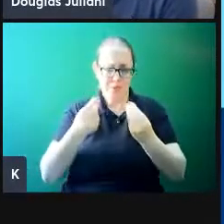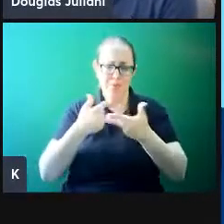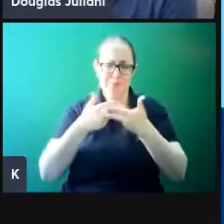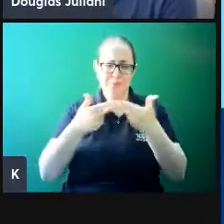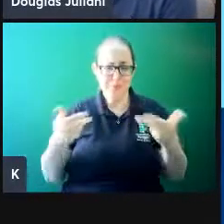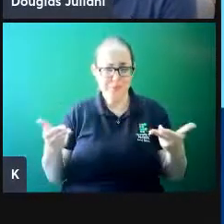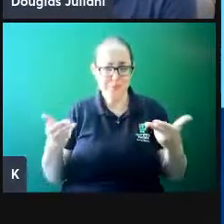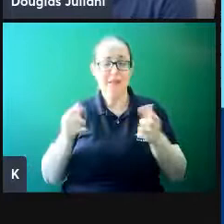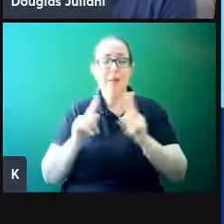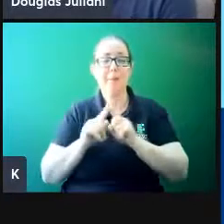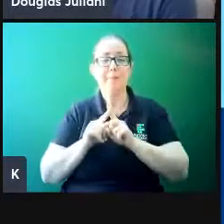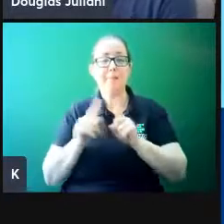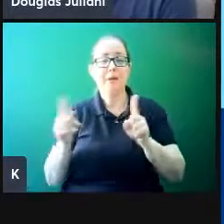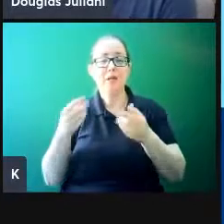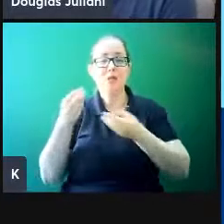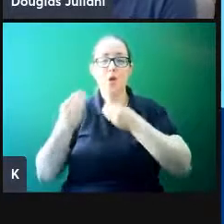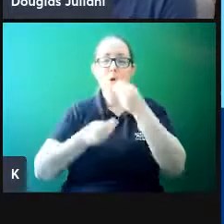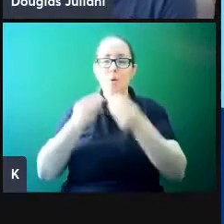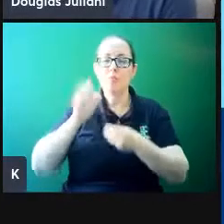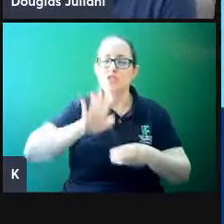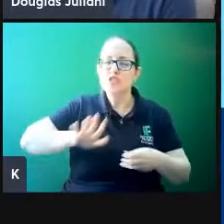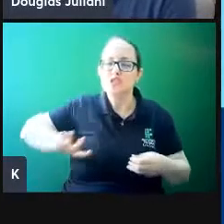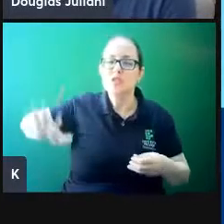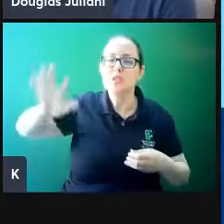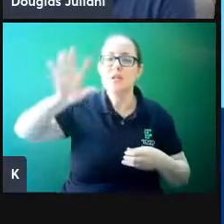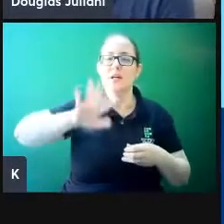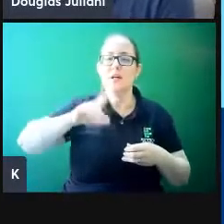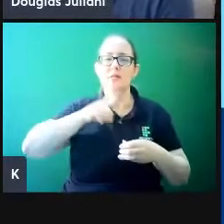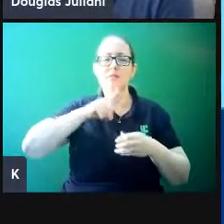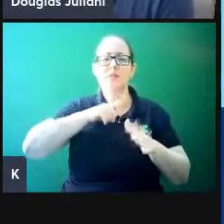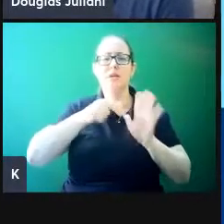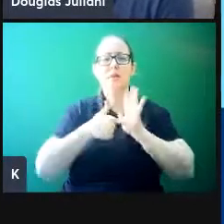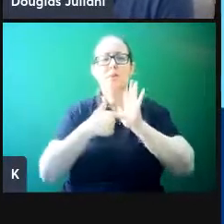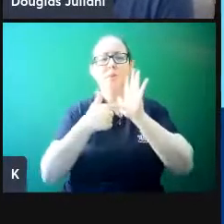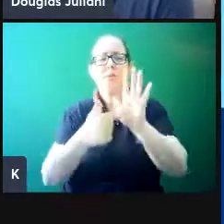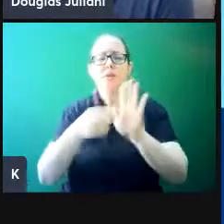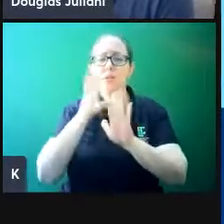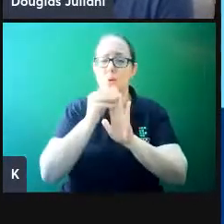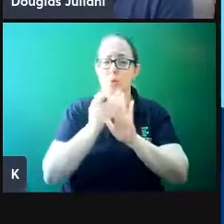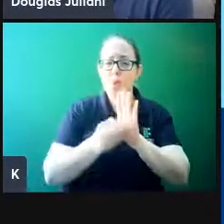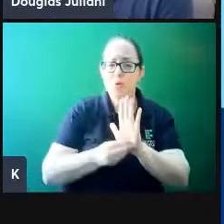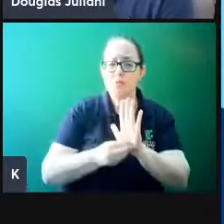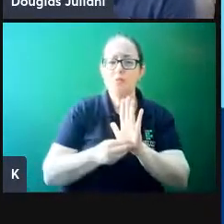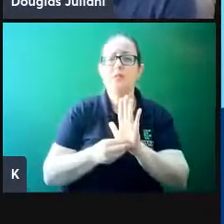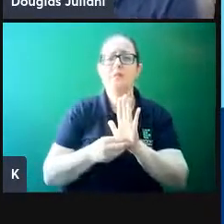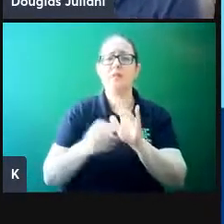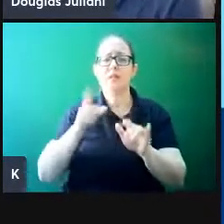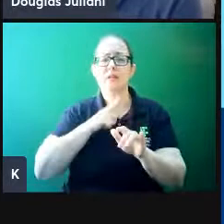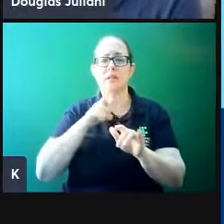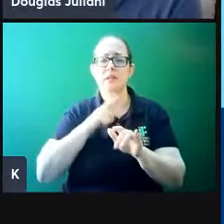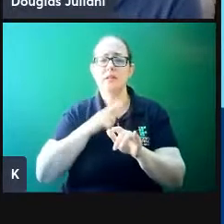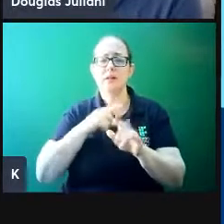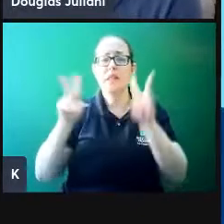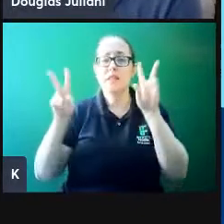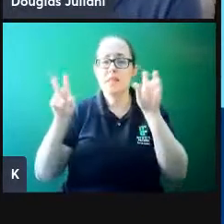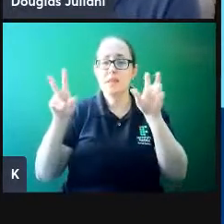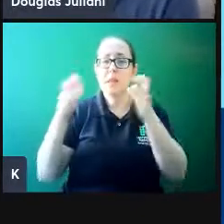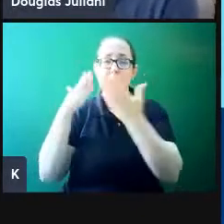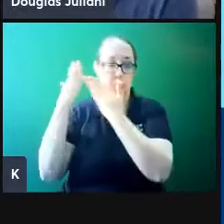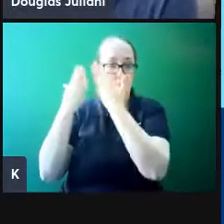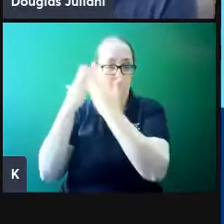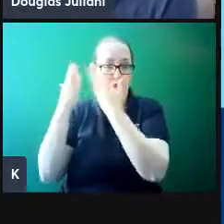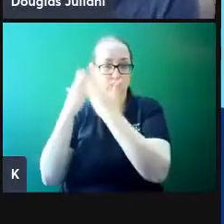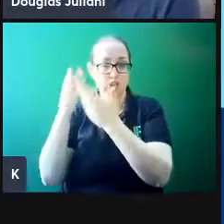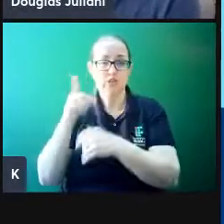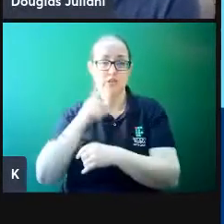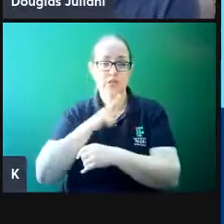dar uma navegada geral, mostrar que são conteúdos, principalmente esses aqui, alguns deles oriundos da área da psicologia e que tem